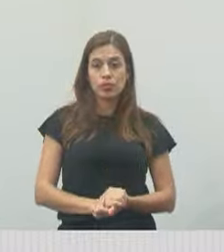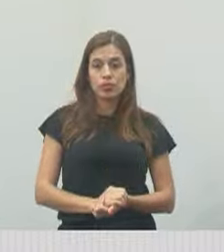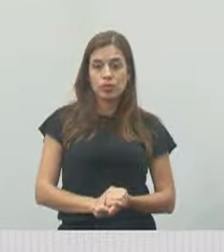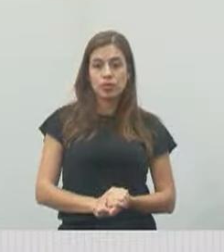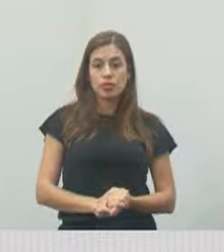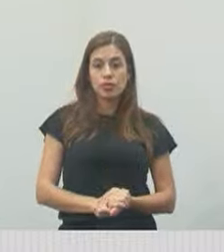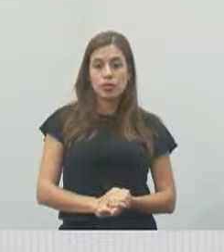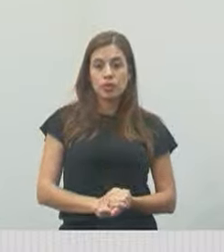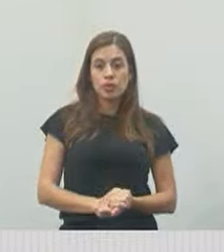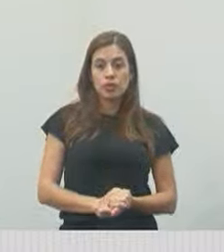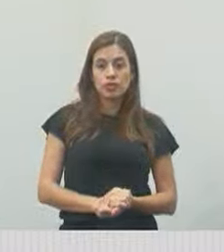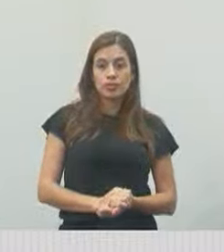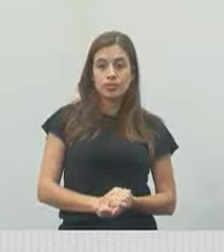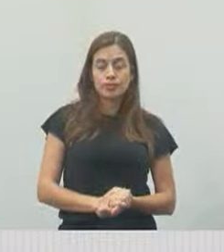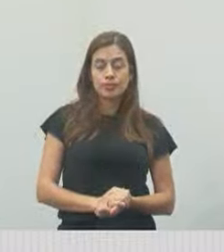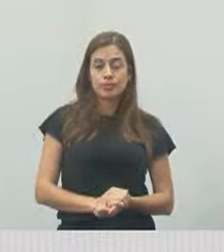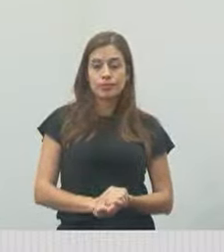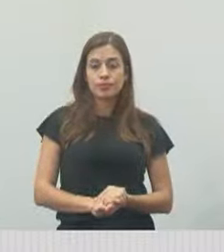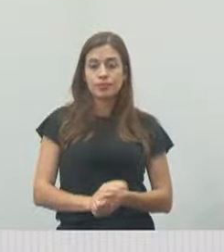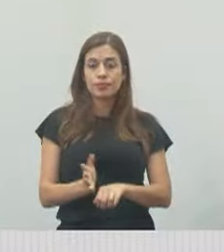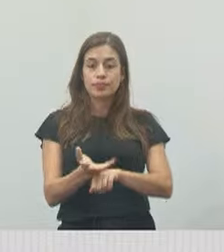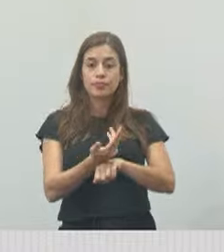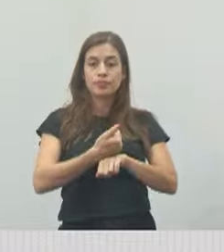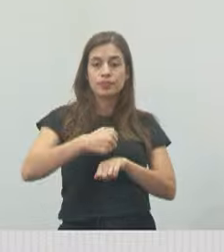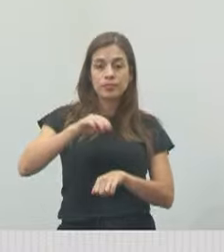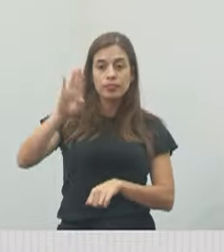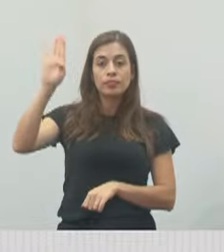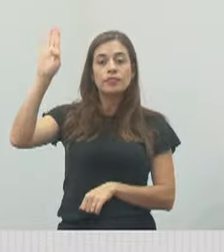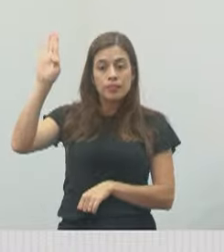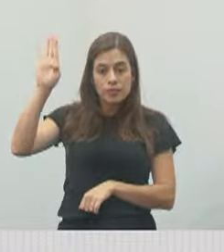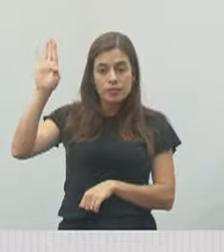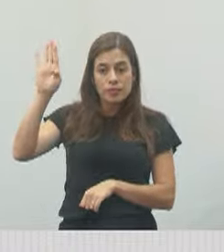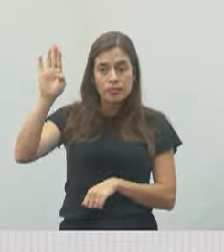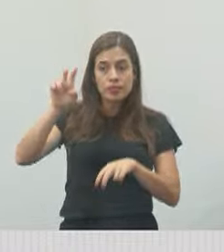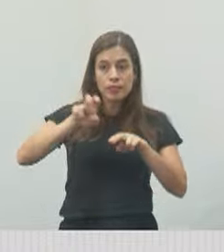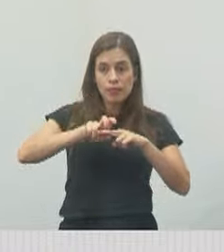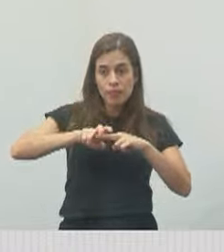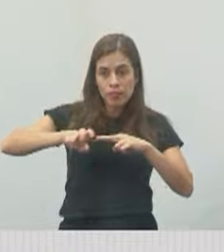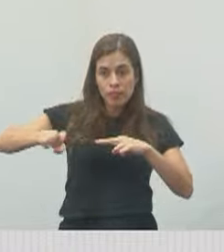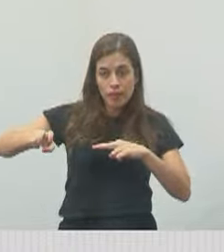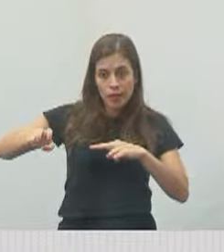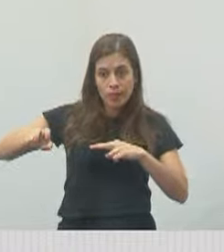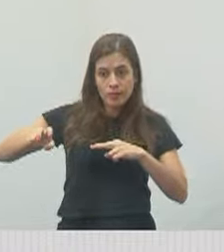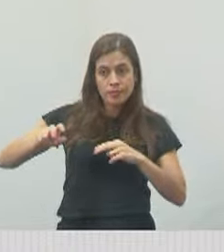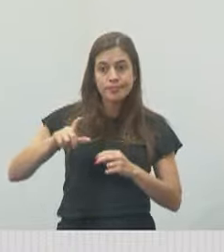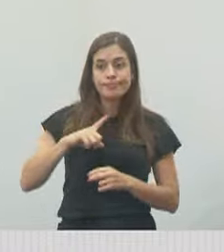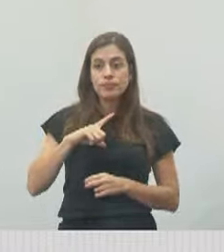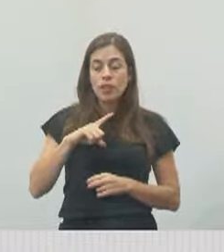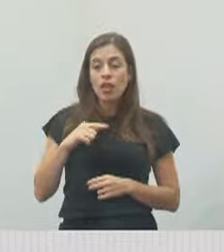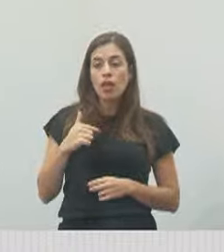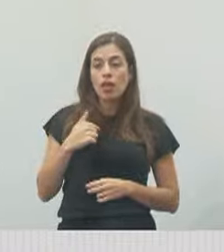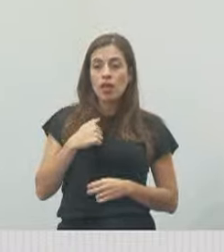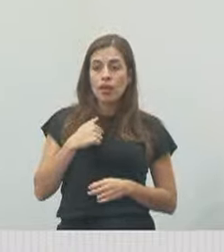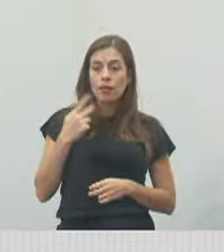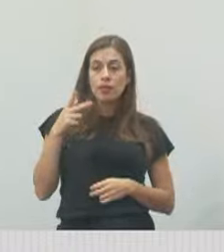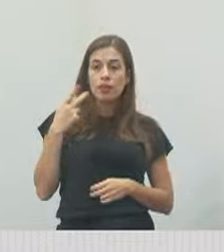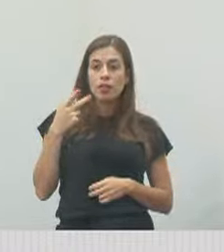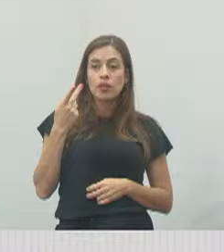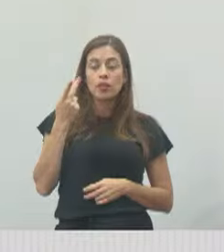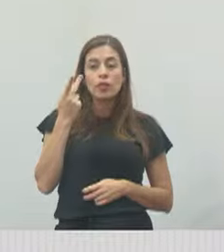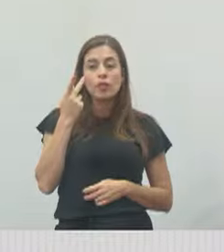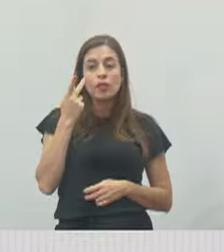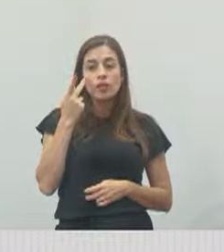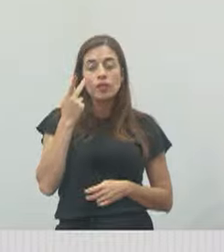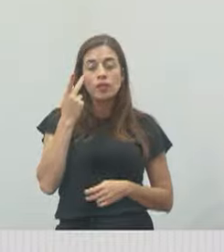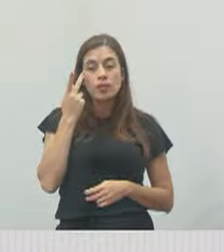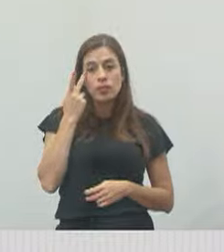nossos pré-candidatos. Nossa mesa ali estava composta eu, o vereador Paulinho de